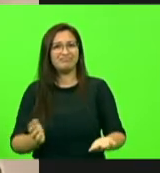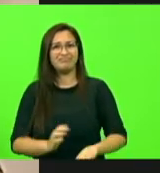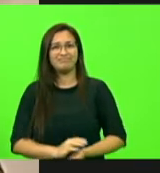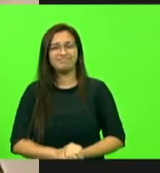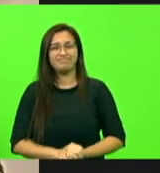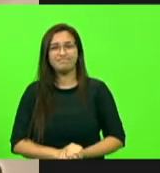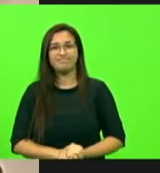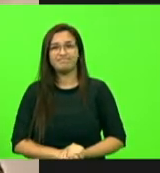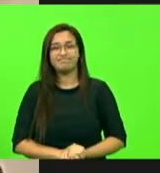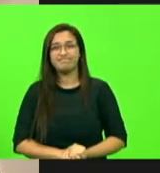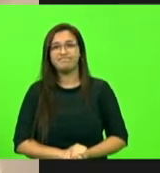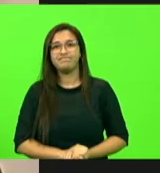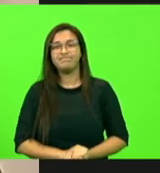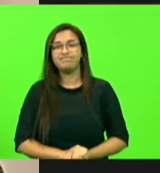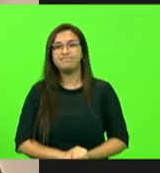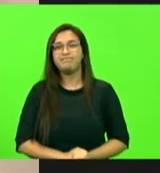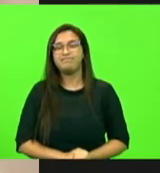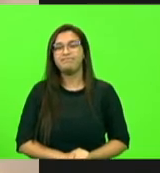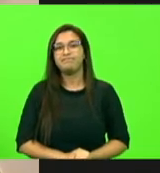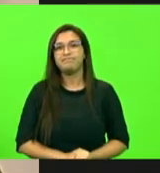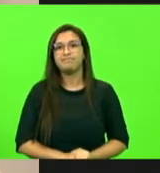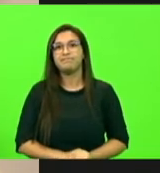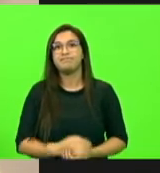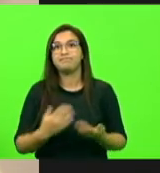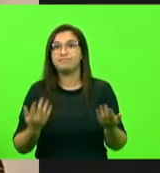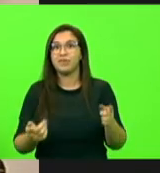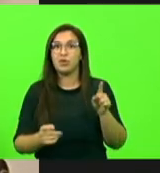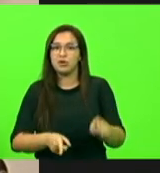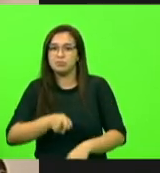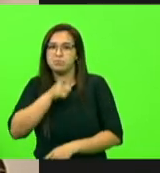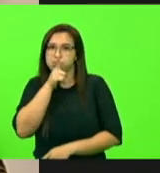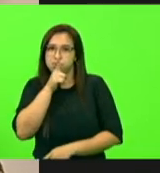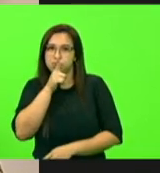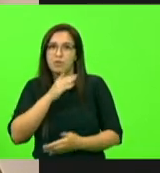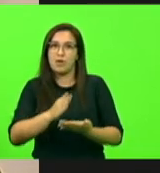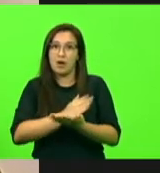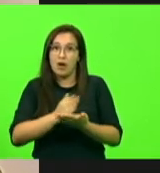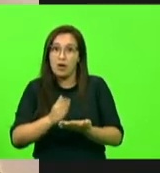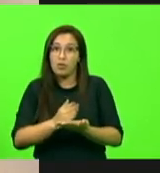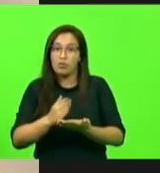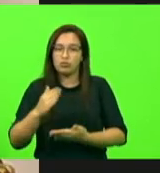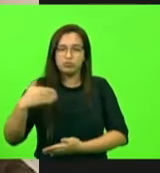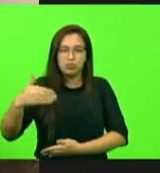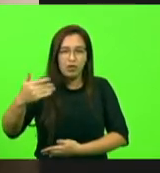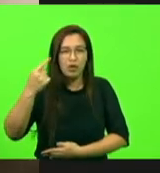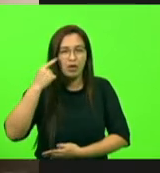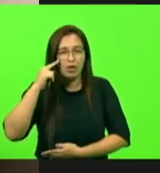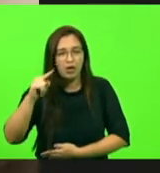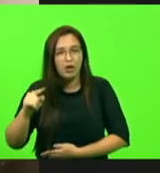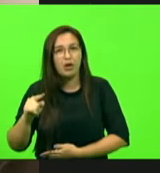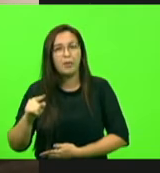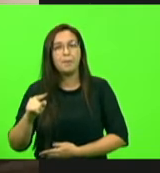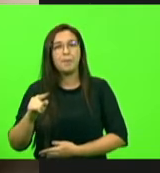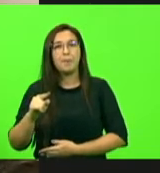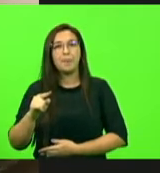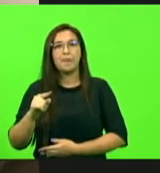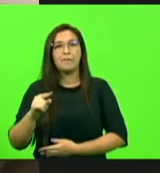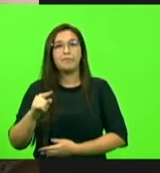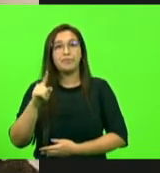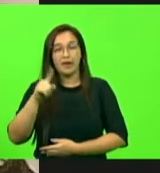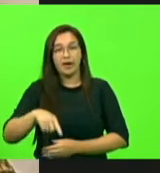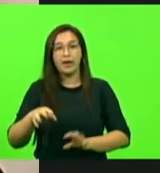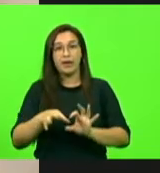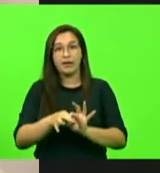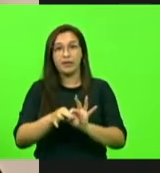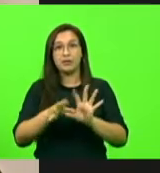já que é para falar em não abrir a boca, não se manifestar e se acovardar, dentro de alguns dias, será liberada a